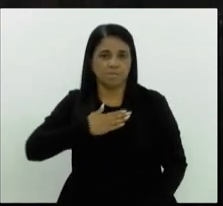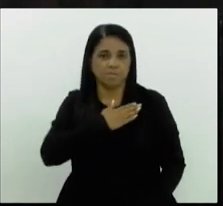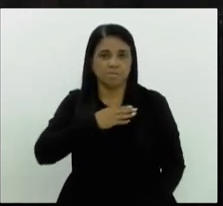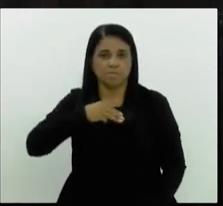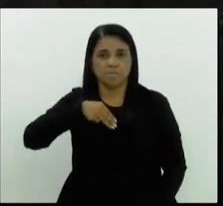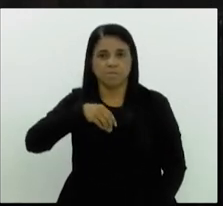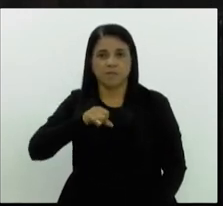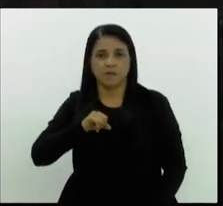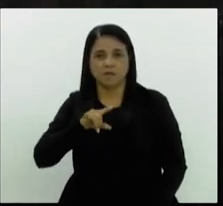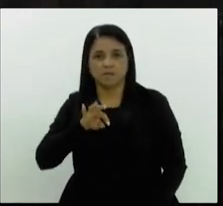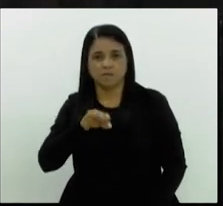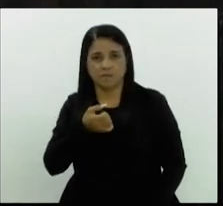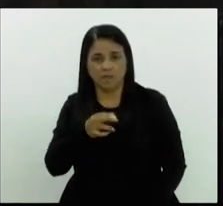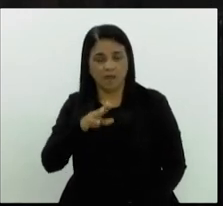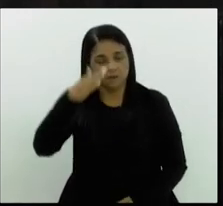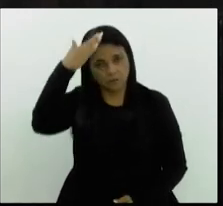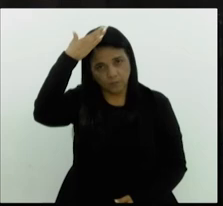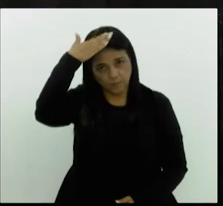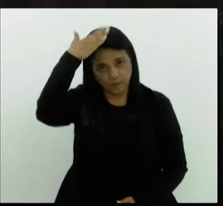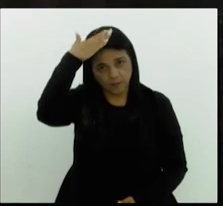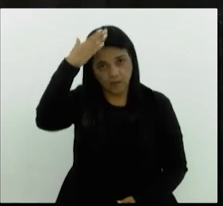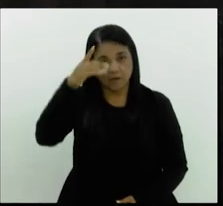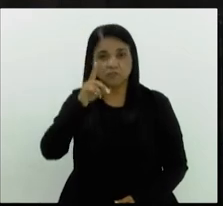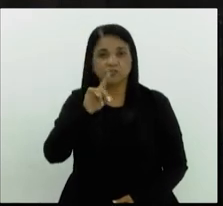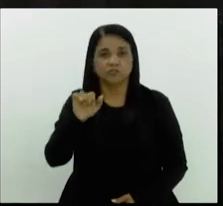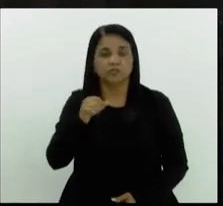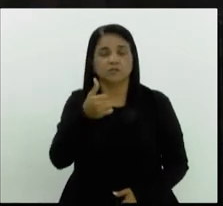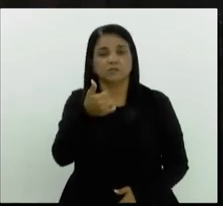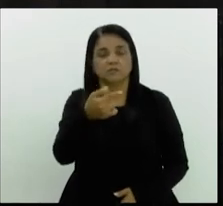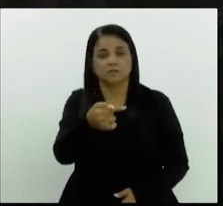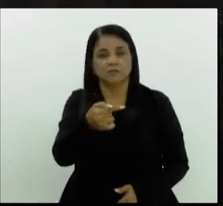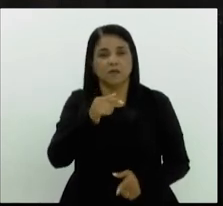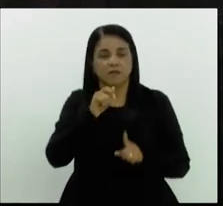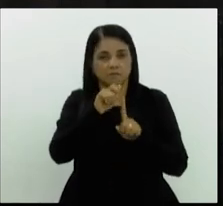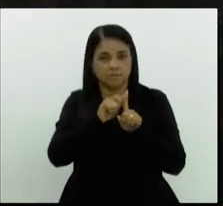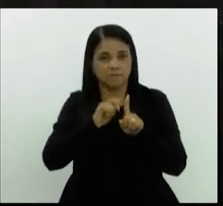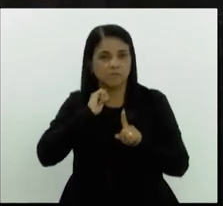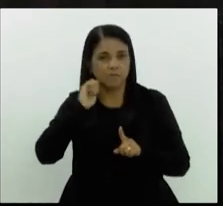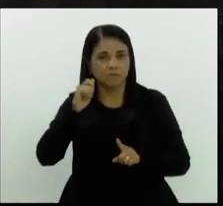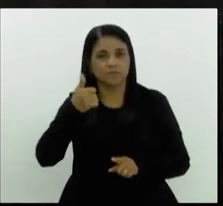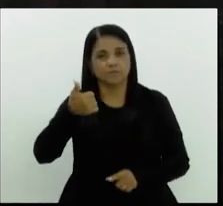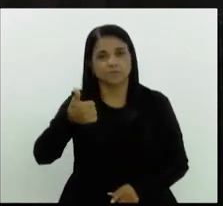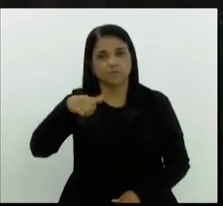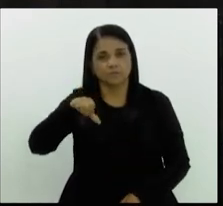no dia 17 de abril de 1996.